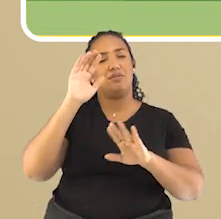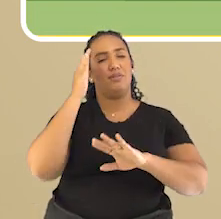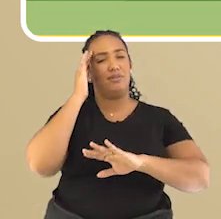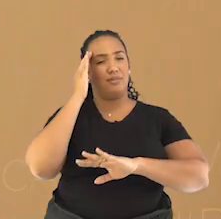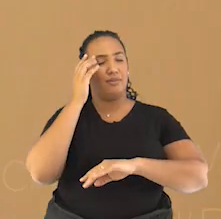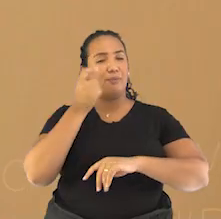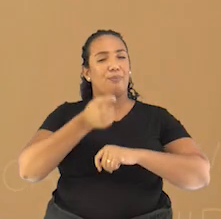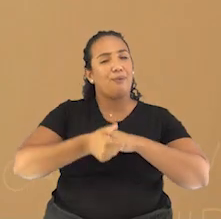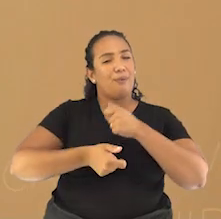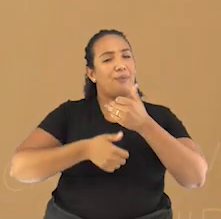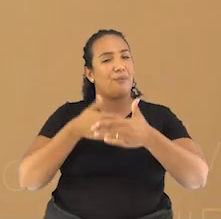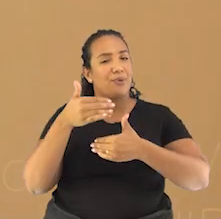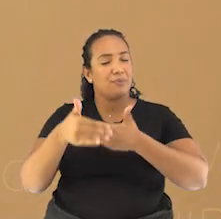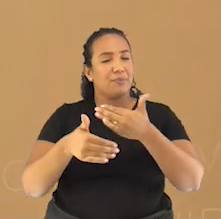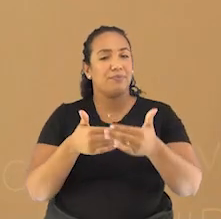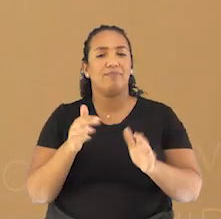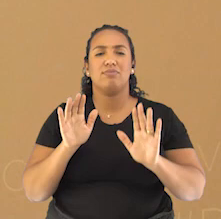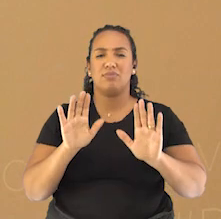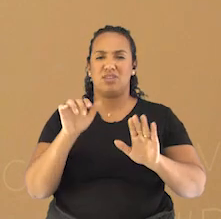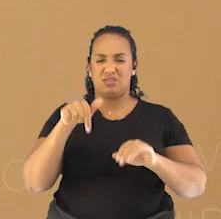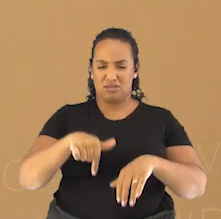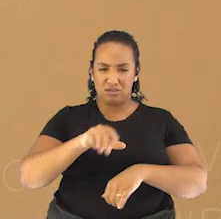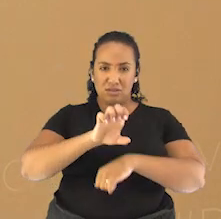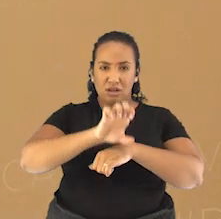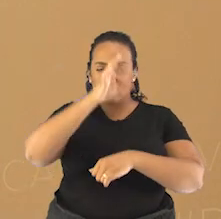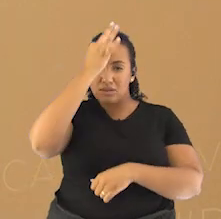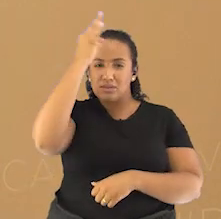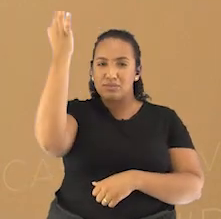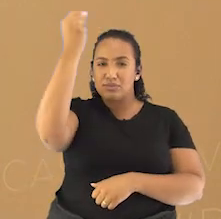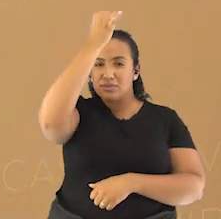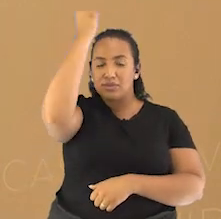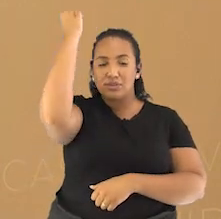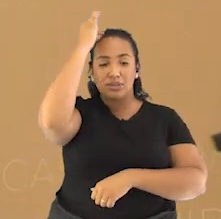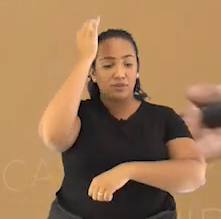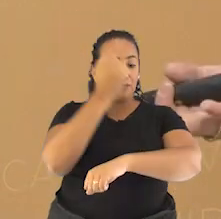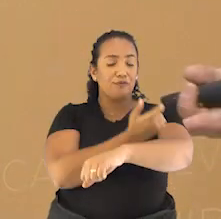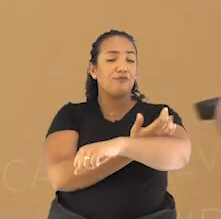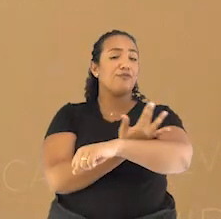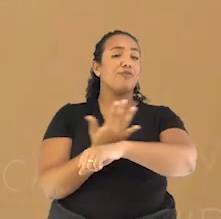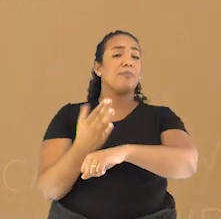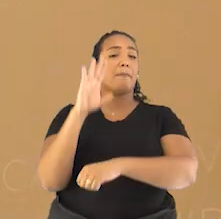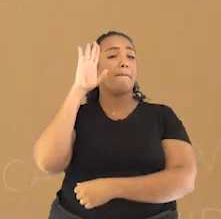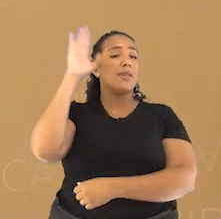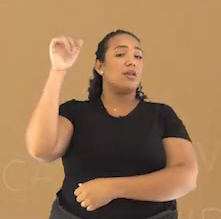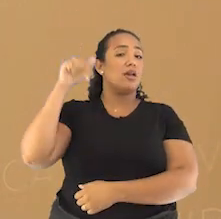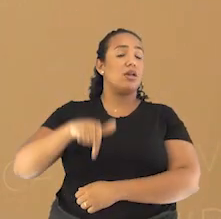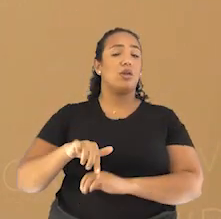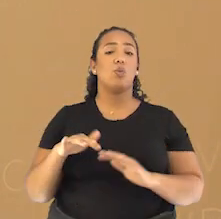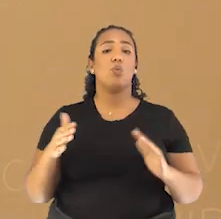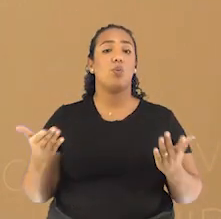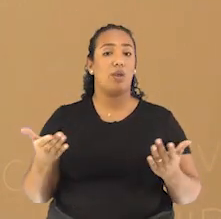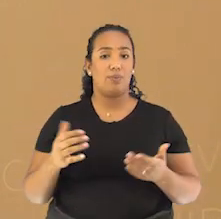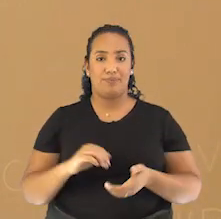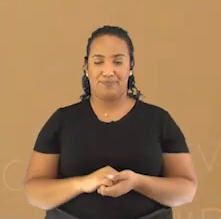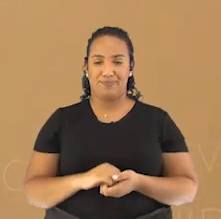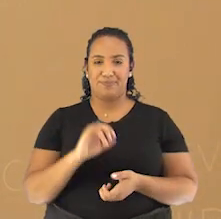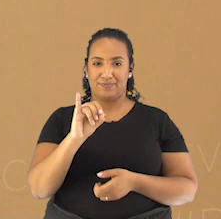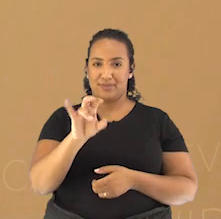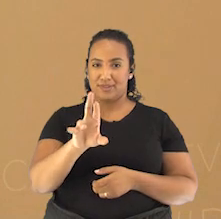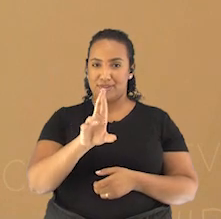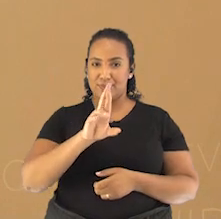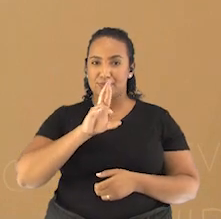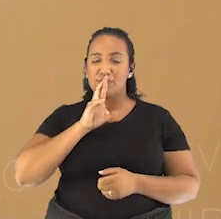poucos, ok? Mas e no Espírito Santo? Qual será o tipo de vegetação que é predominante por aqui? Se você disse